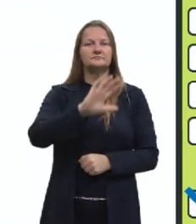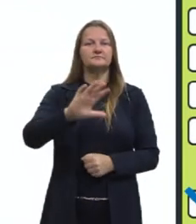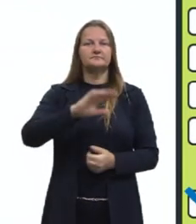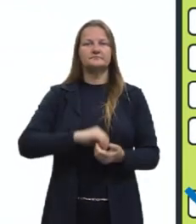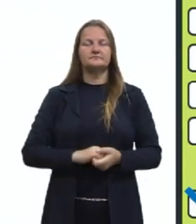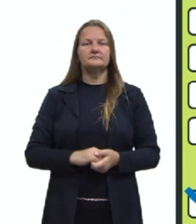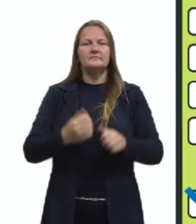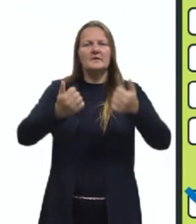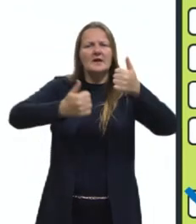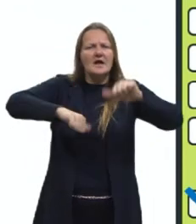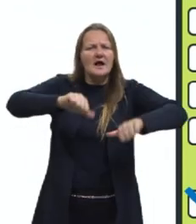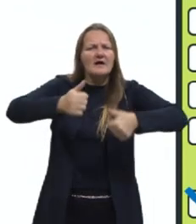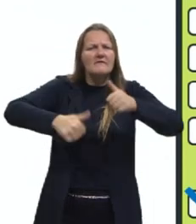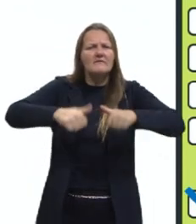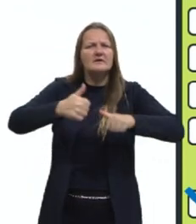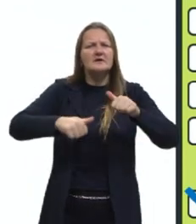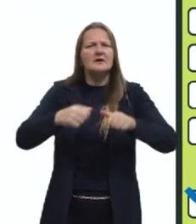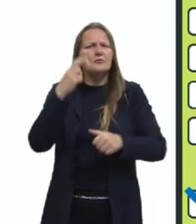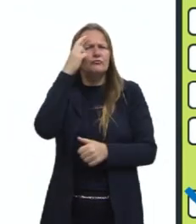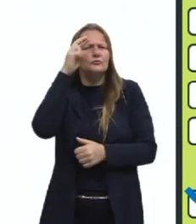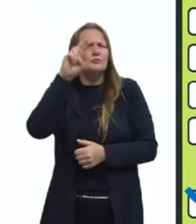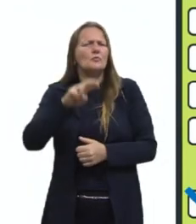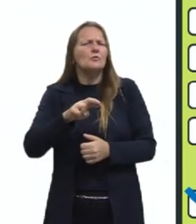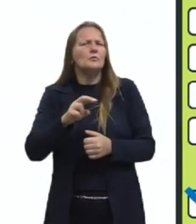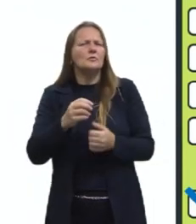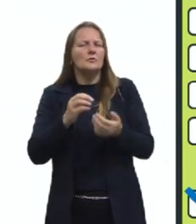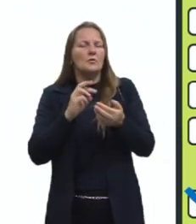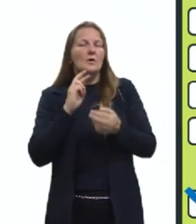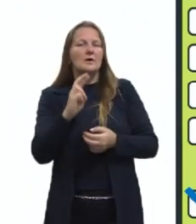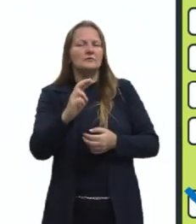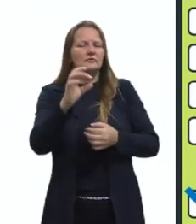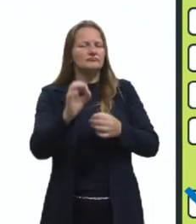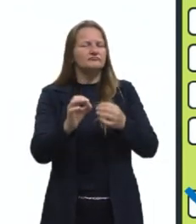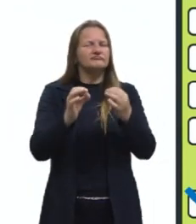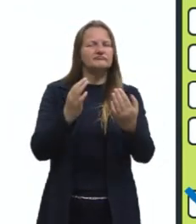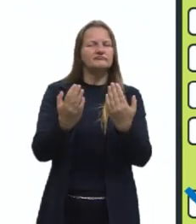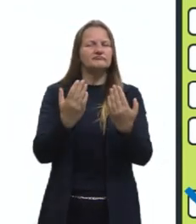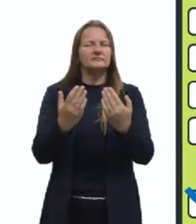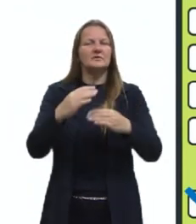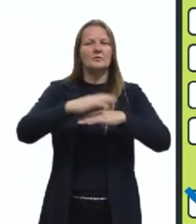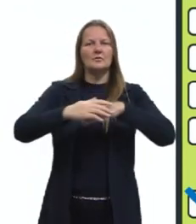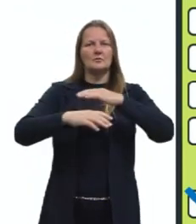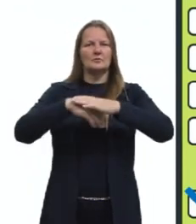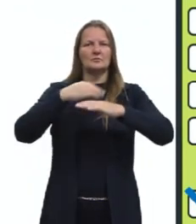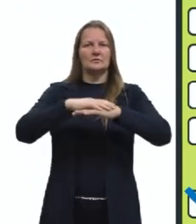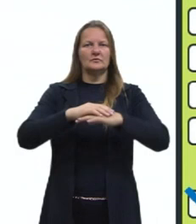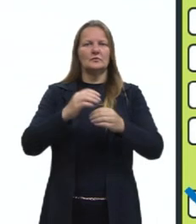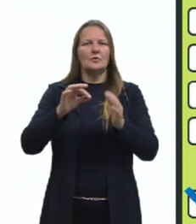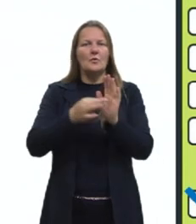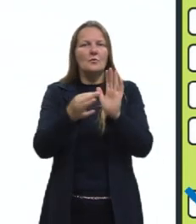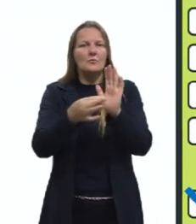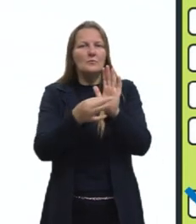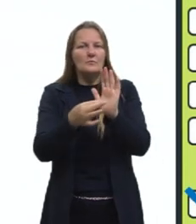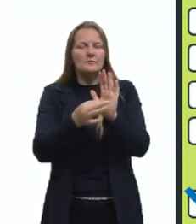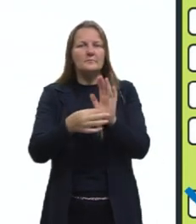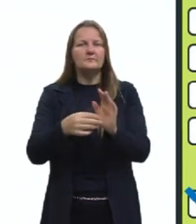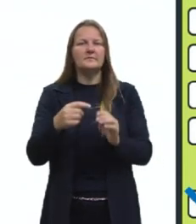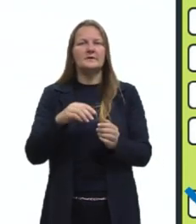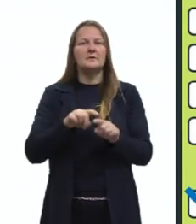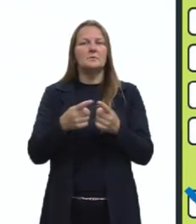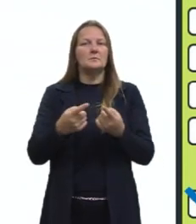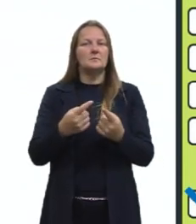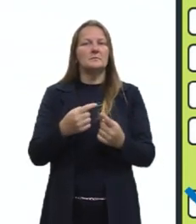Avaliar a razoabilidade de um resultado numérico na construção de argumentos sobre